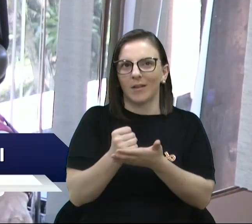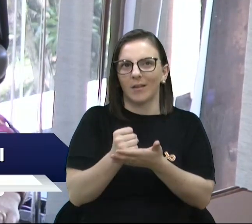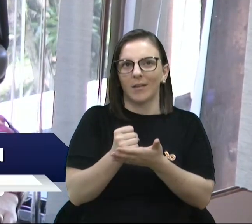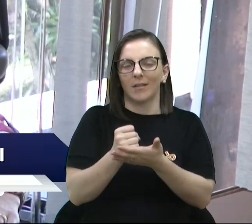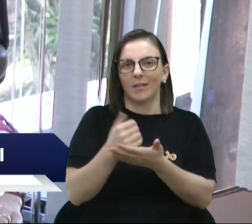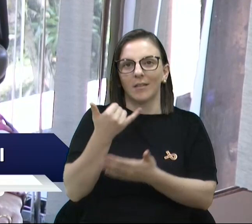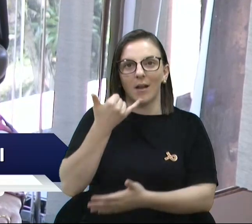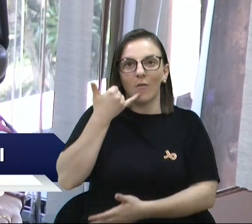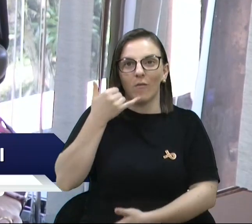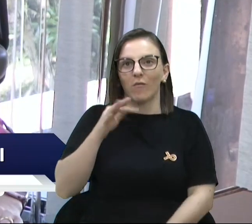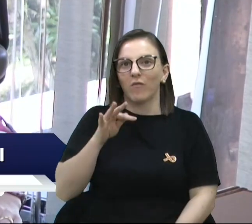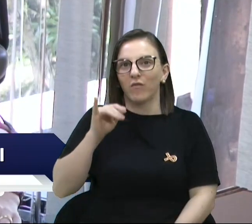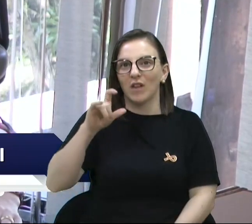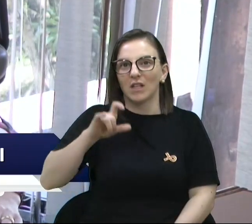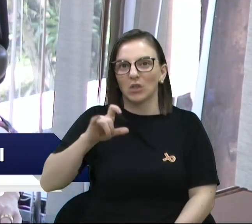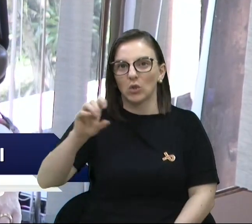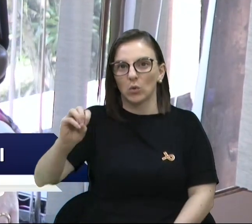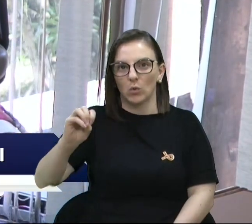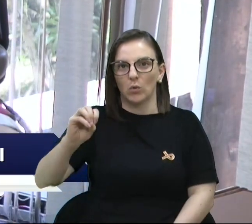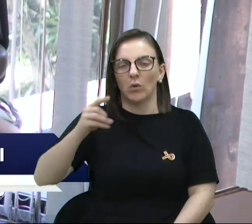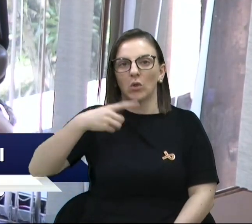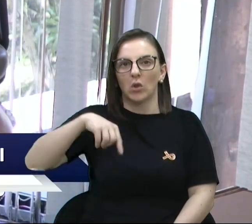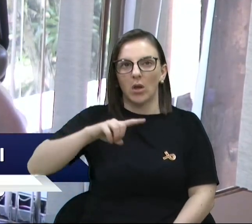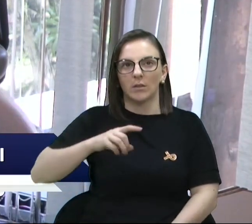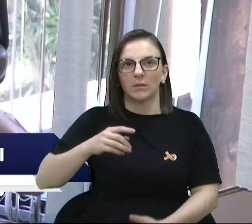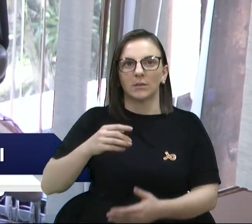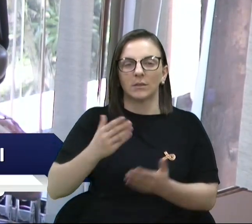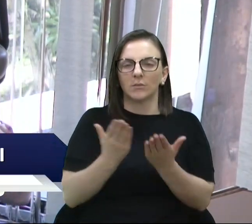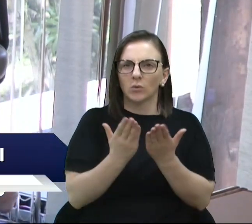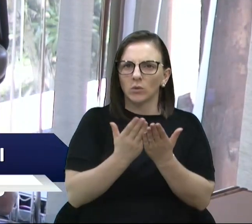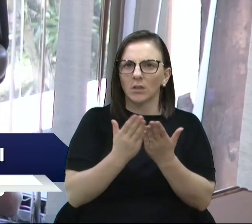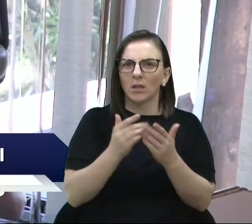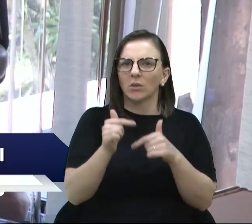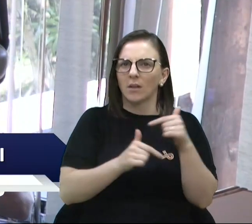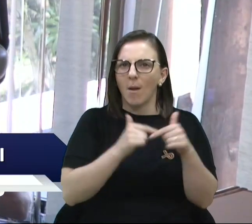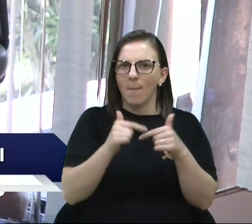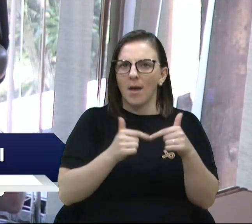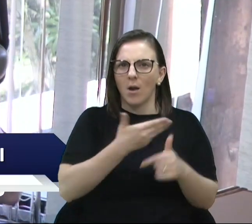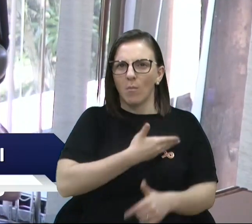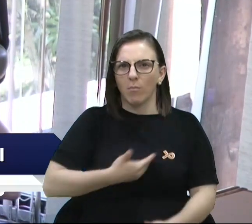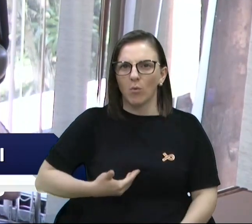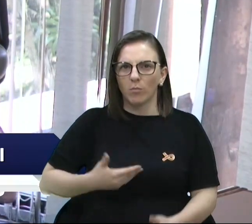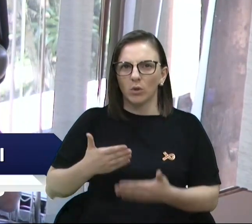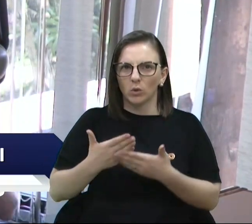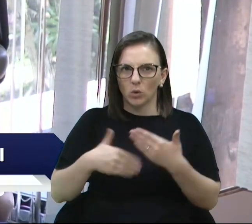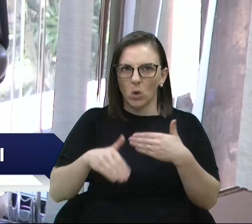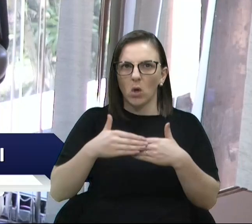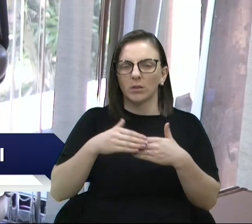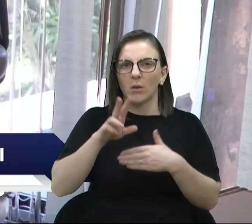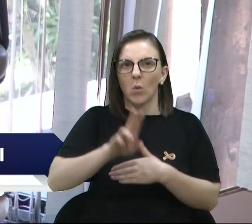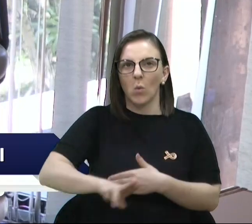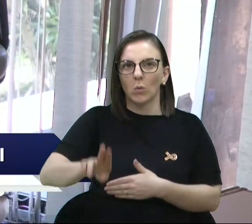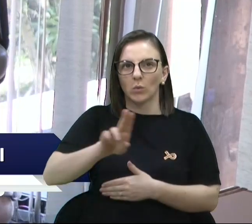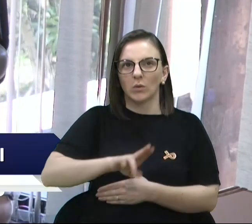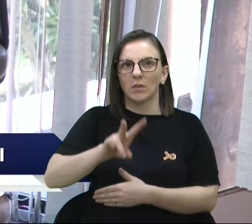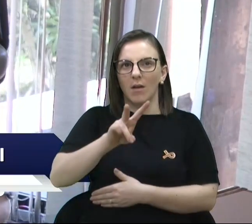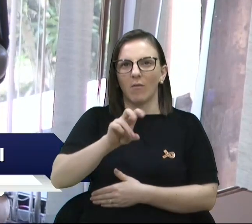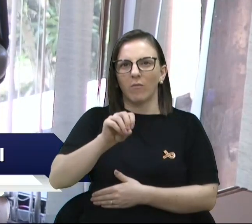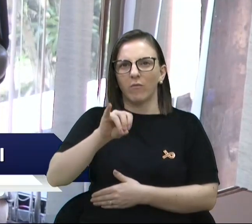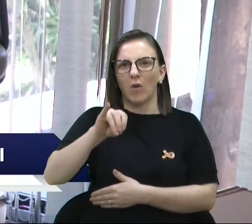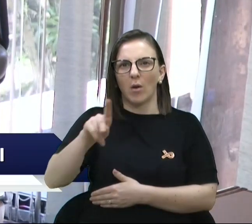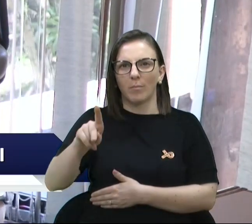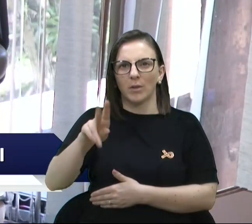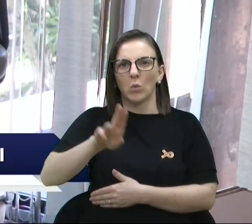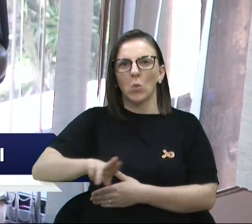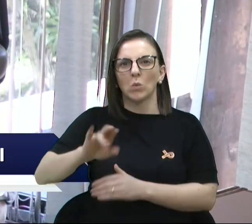estudando a migração do sistema de telefonia de todos os serviços públicos para a VoIP, que é através da internet, então, a